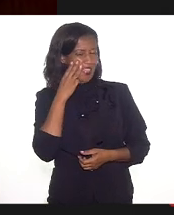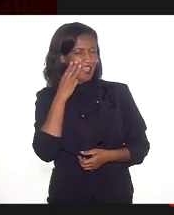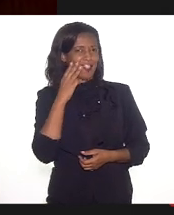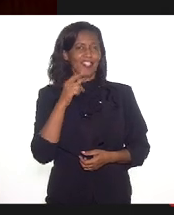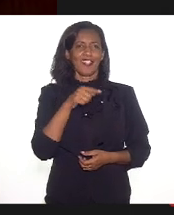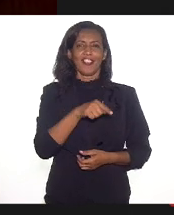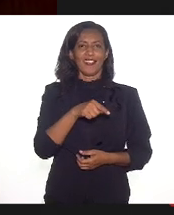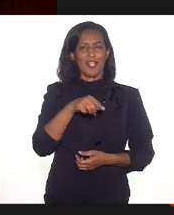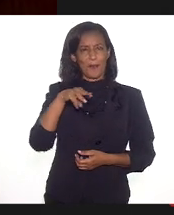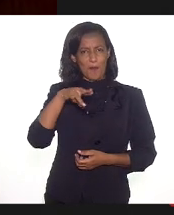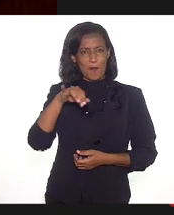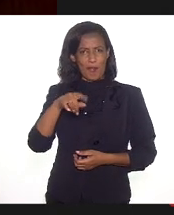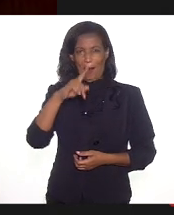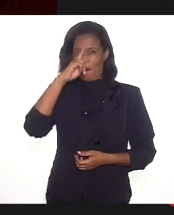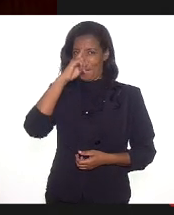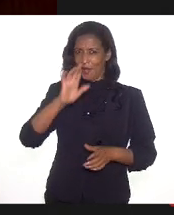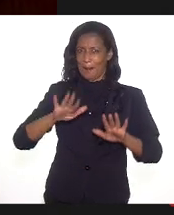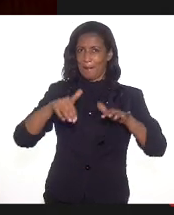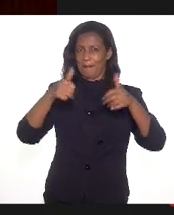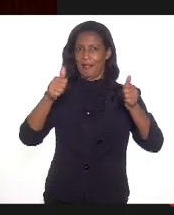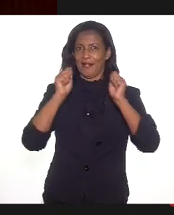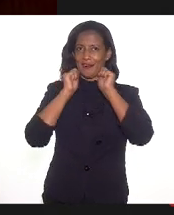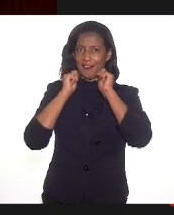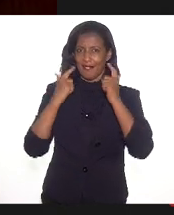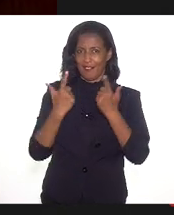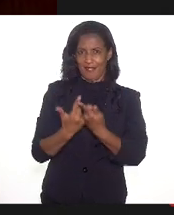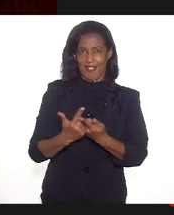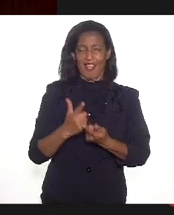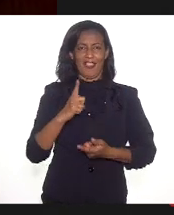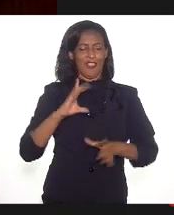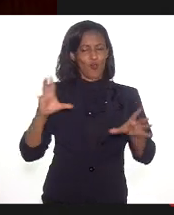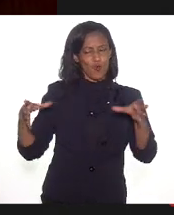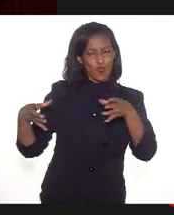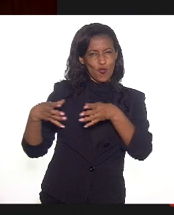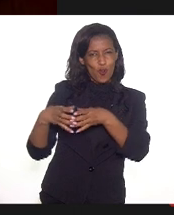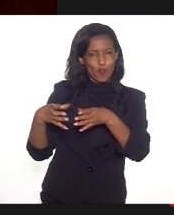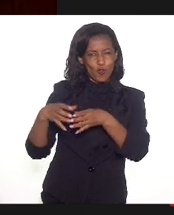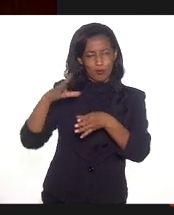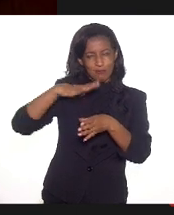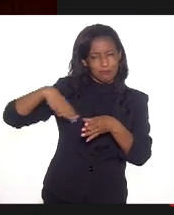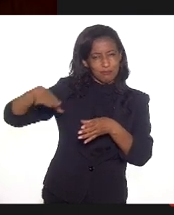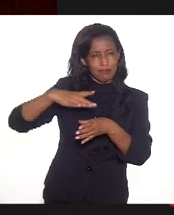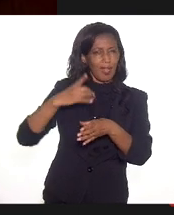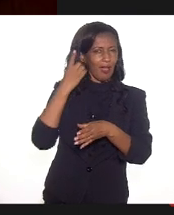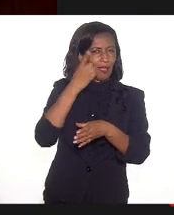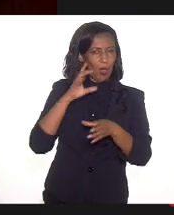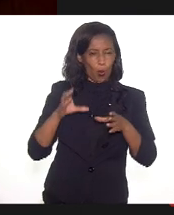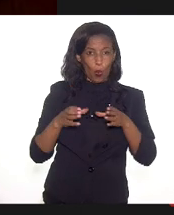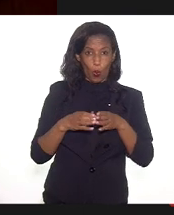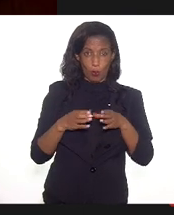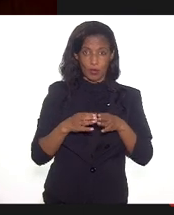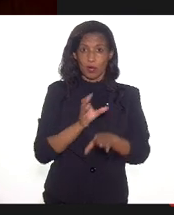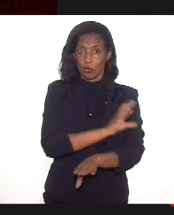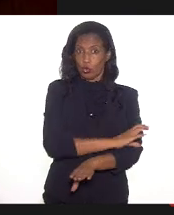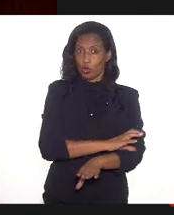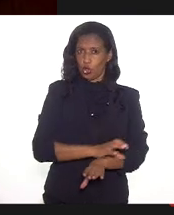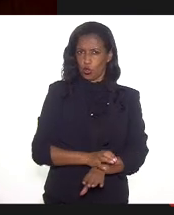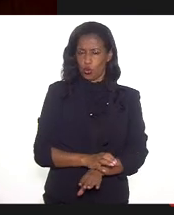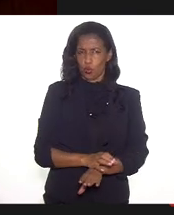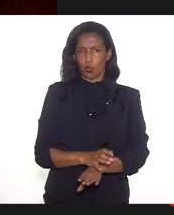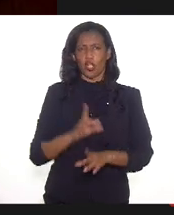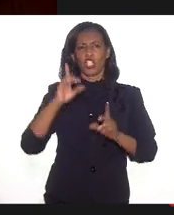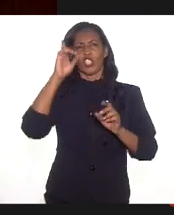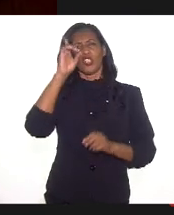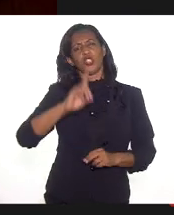muito bem naquela LERJ. E a gente tem ali na LERJ um conjunto de deputados que cuidam da Comissão de Cultura, de Direitos